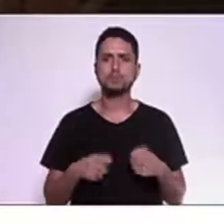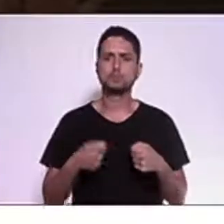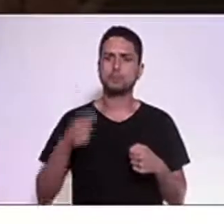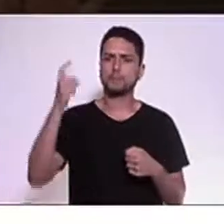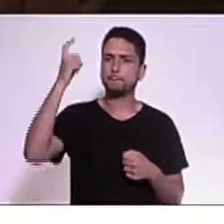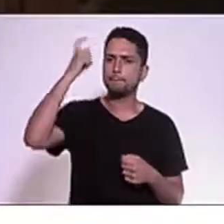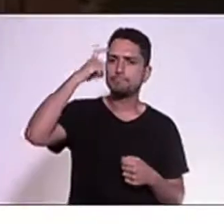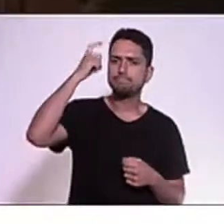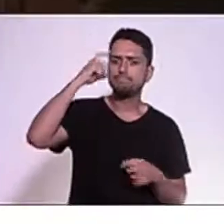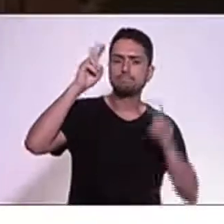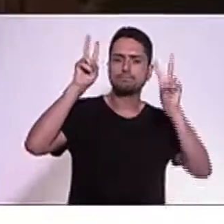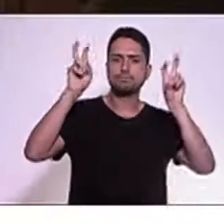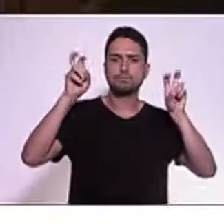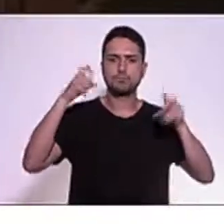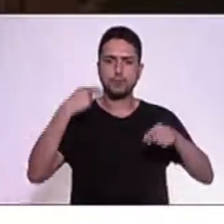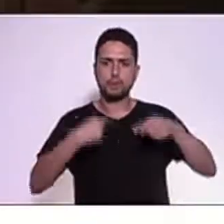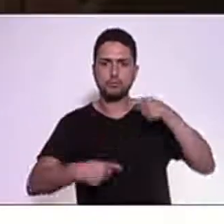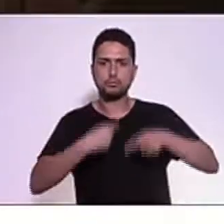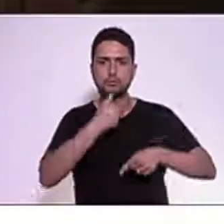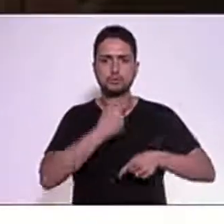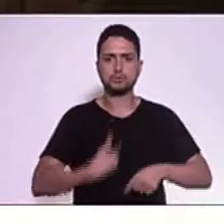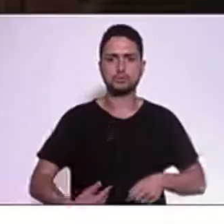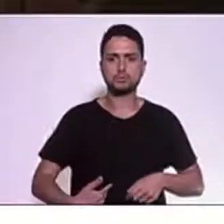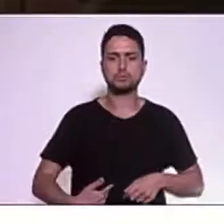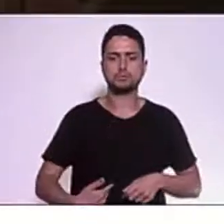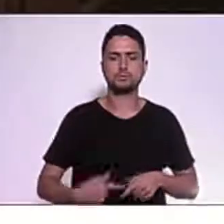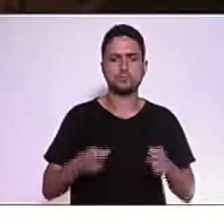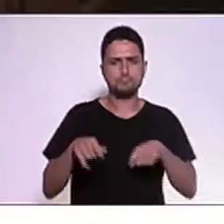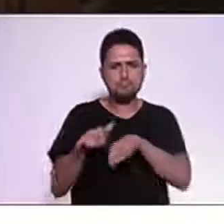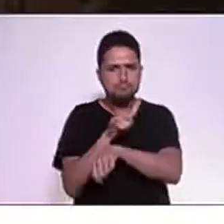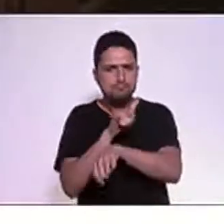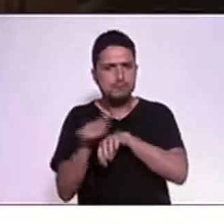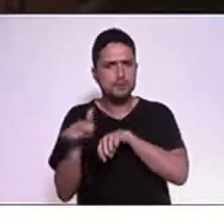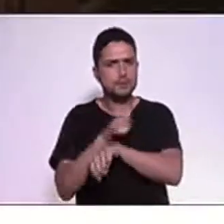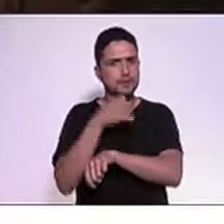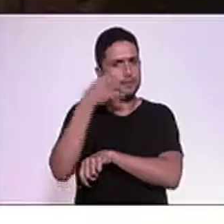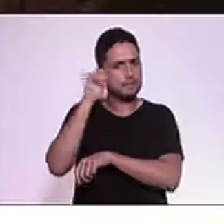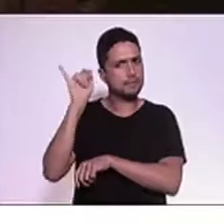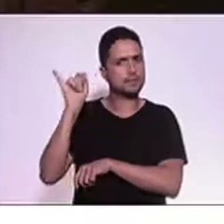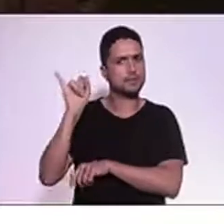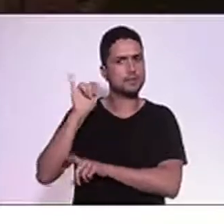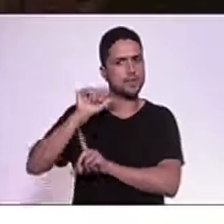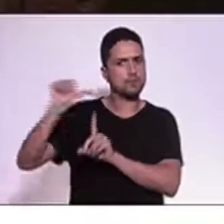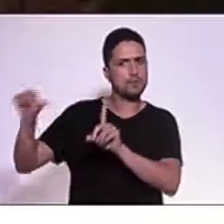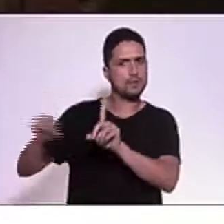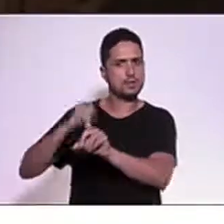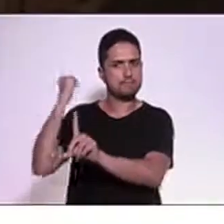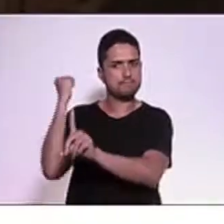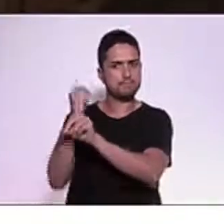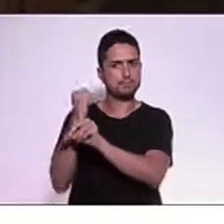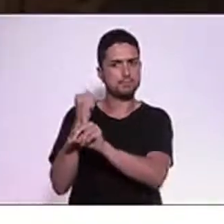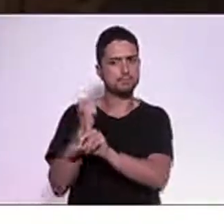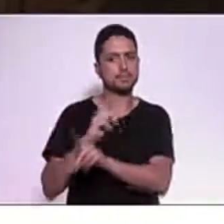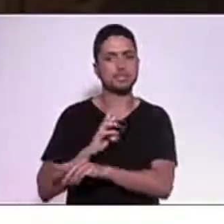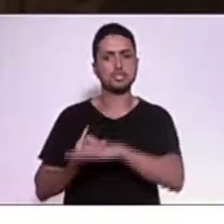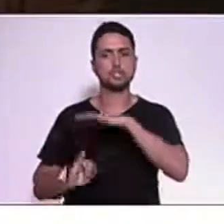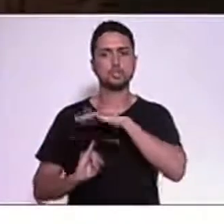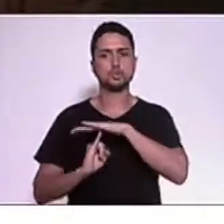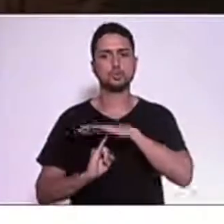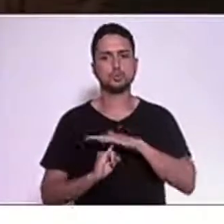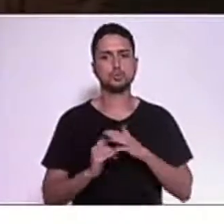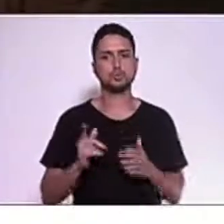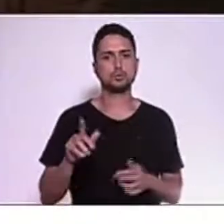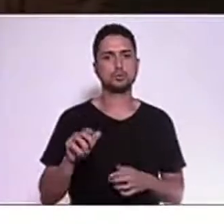políticas públicas que possa prevenir o assassinato de mulheres. Quando o Instituto Igarapé, que lançou ontem a